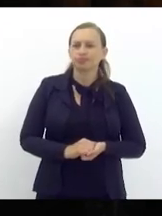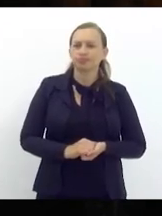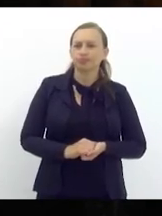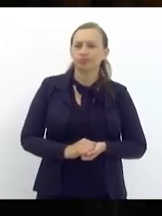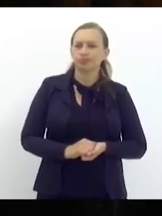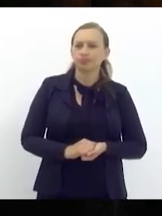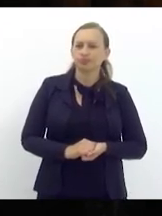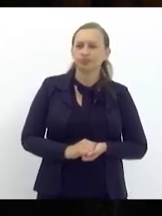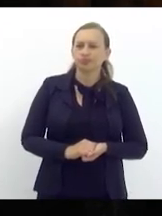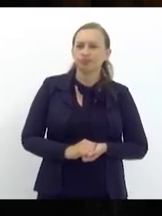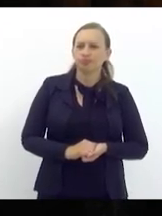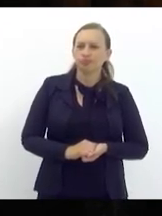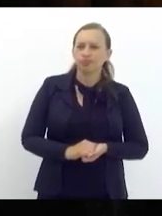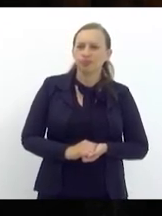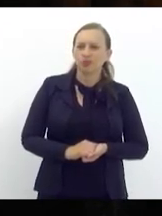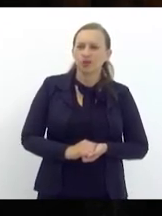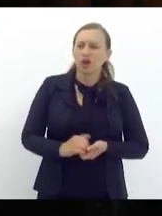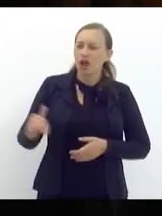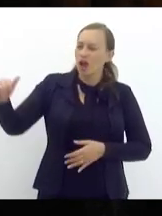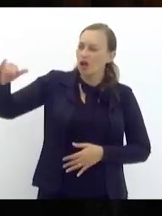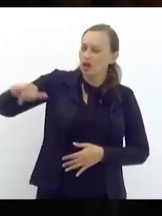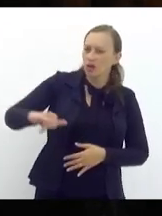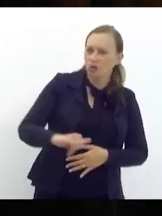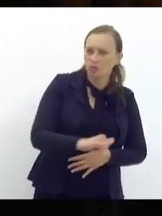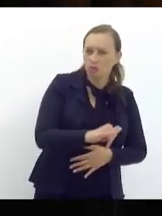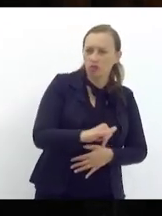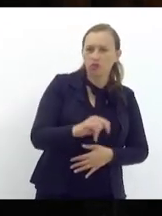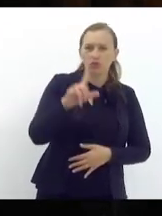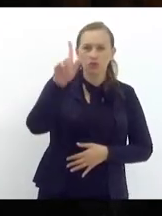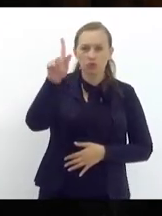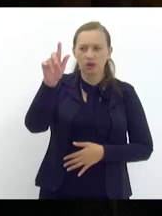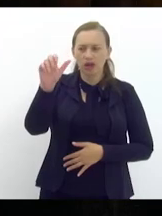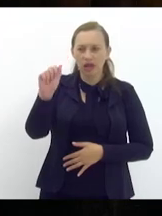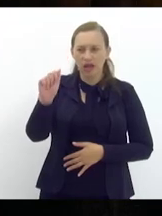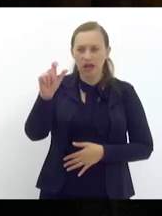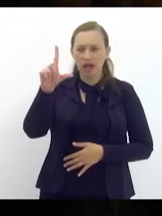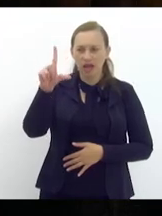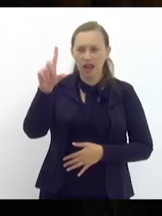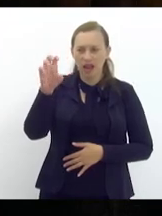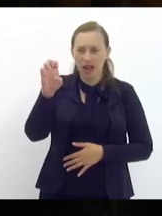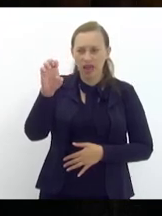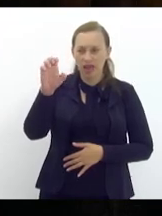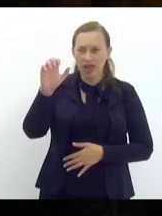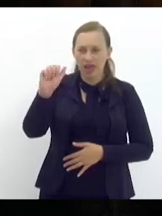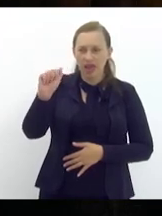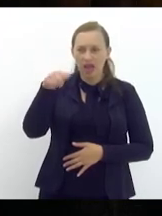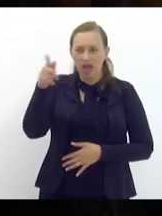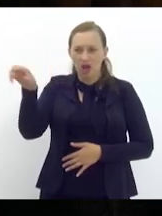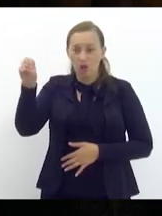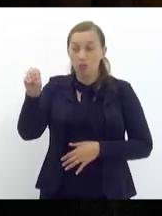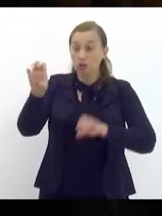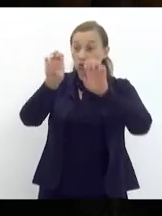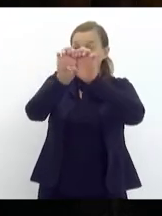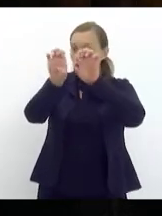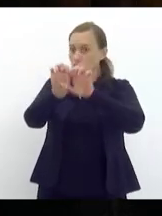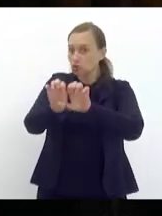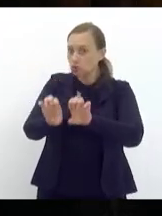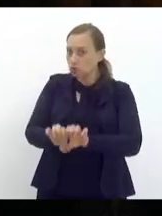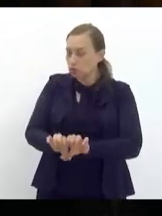o aeroporto internacional do Galeão tem uma infraestrutura